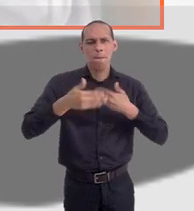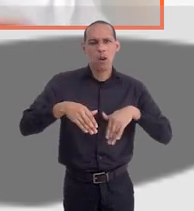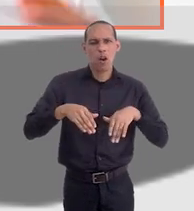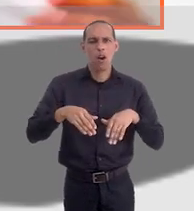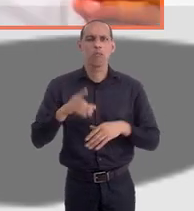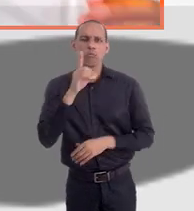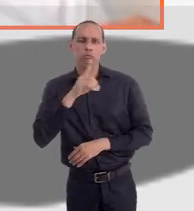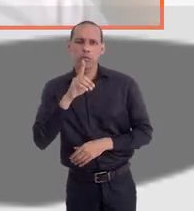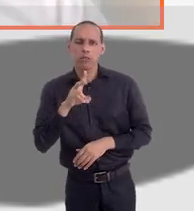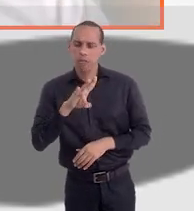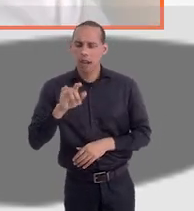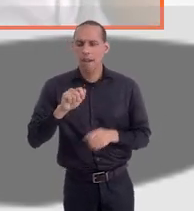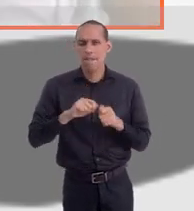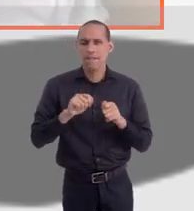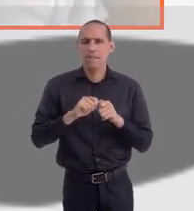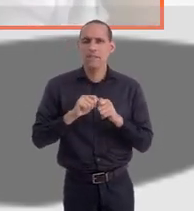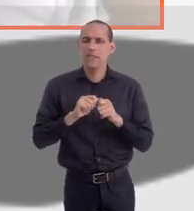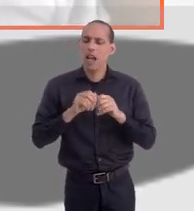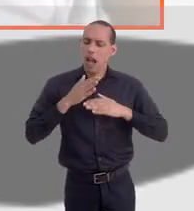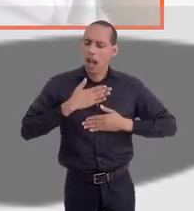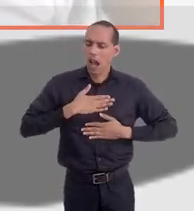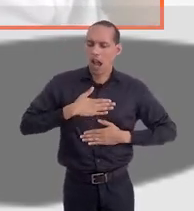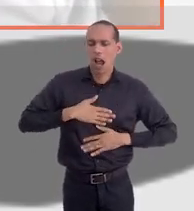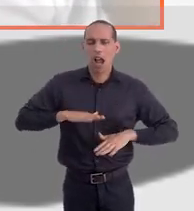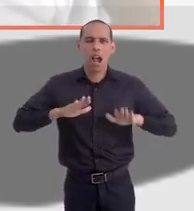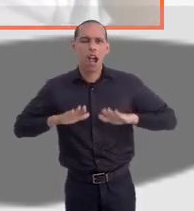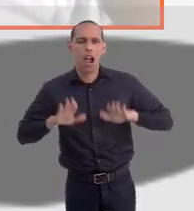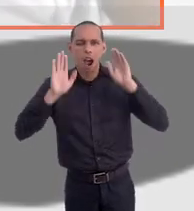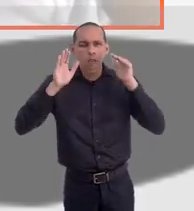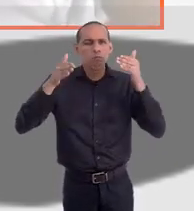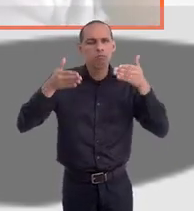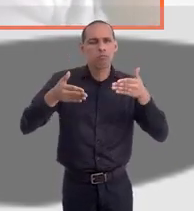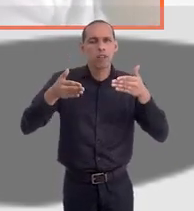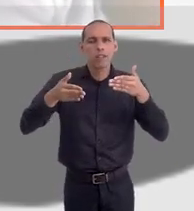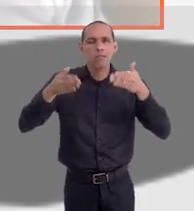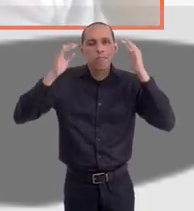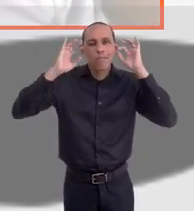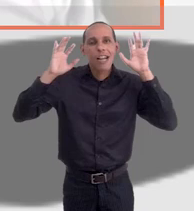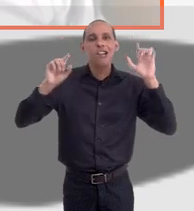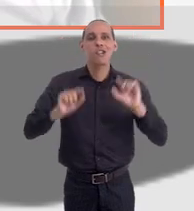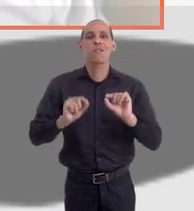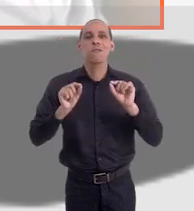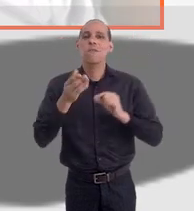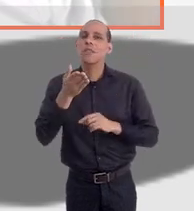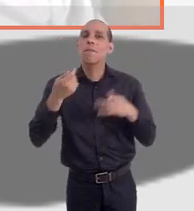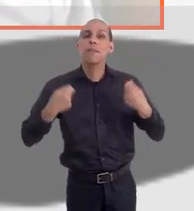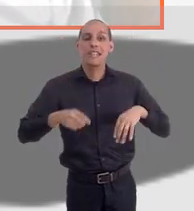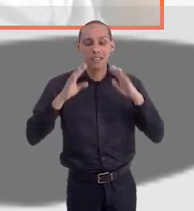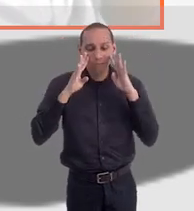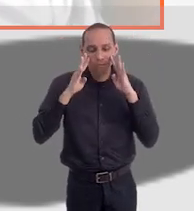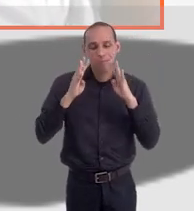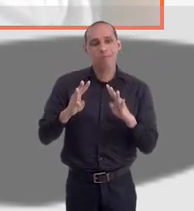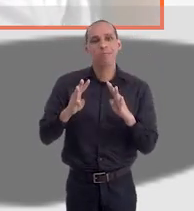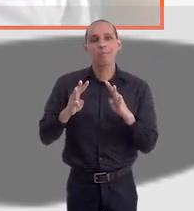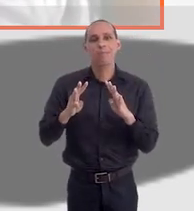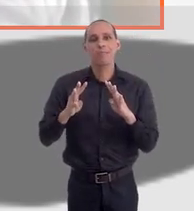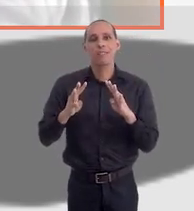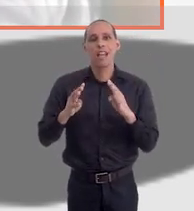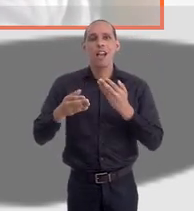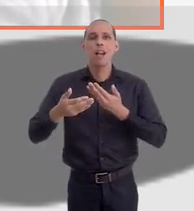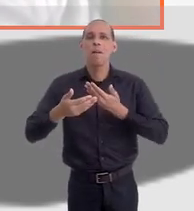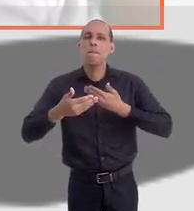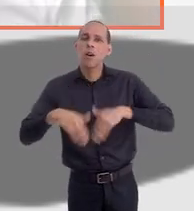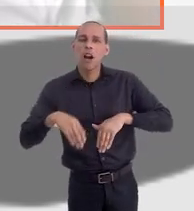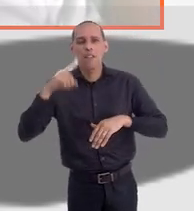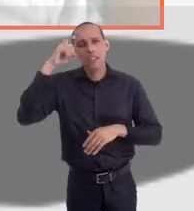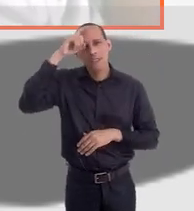prova no domingo, é, mantenha calma, foca nessa prova, vá com o pensamento de que você tem que prestar atenção, como a prova